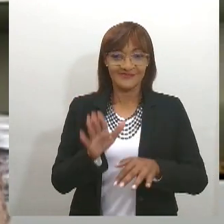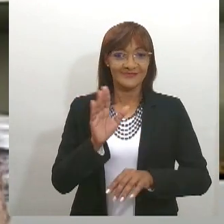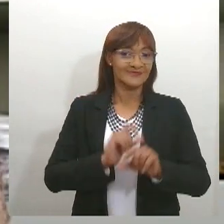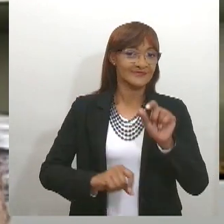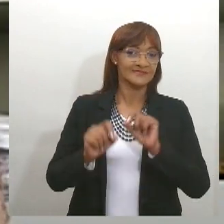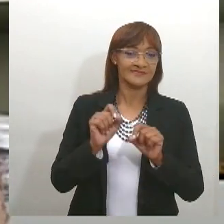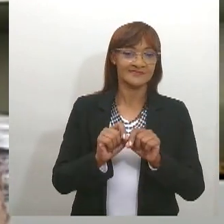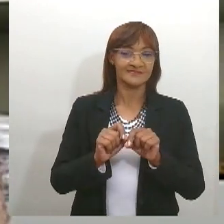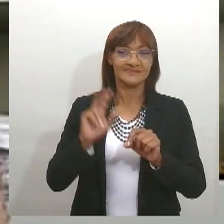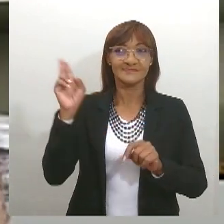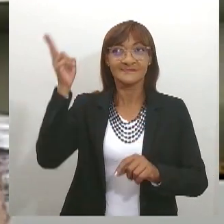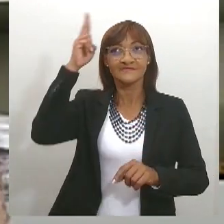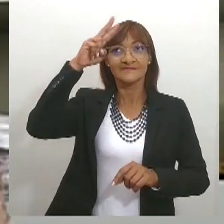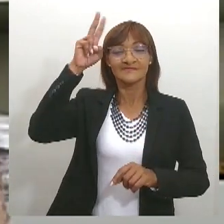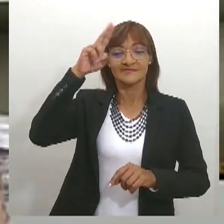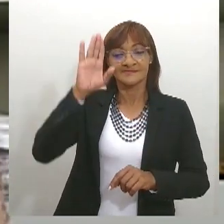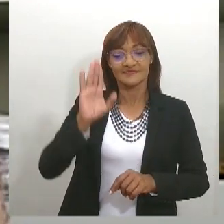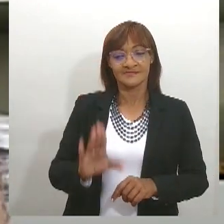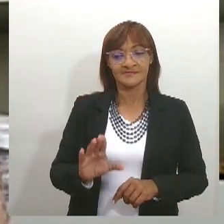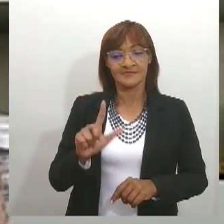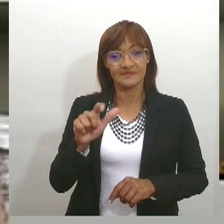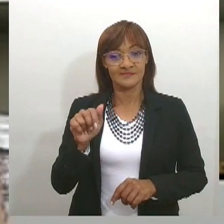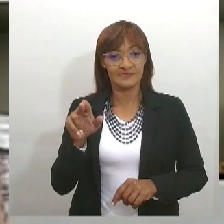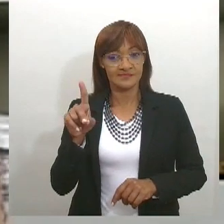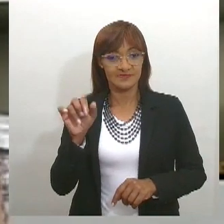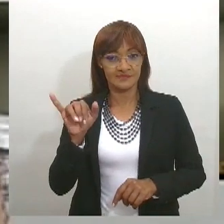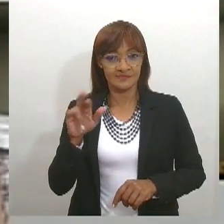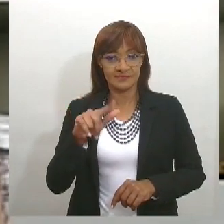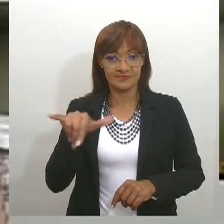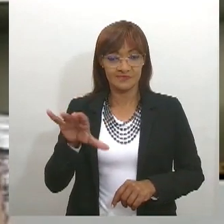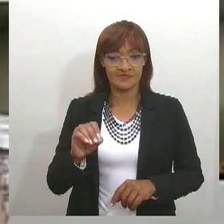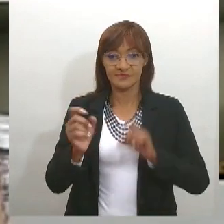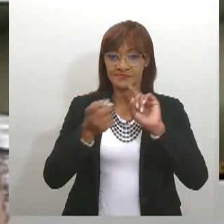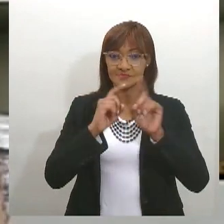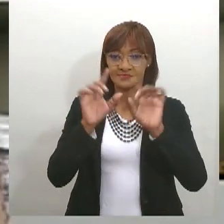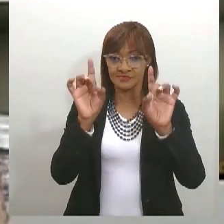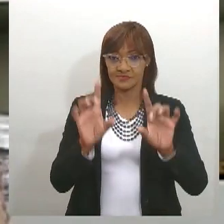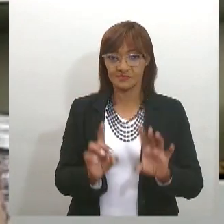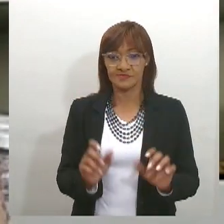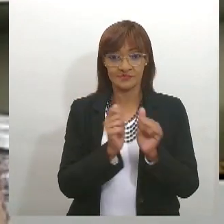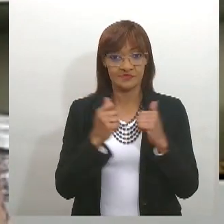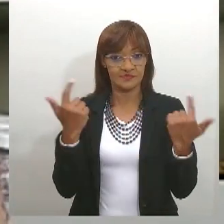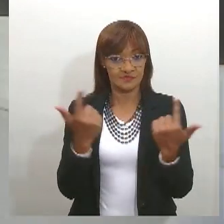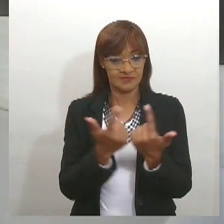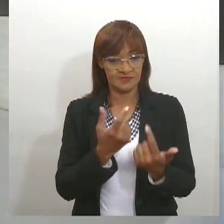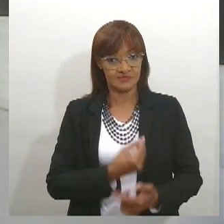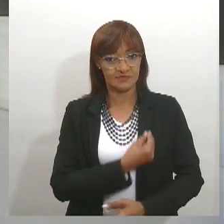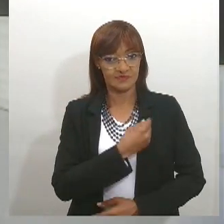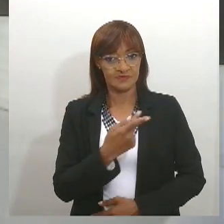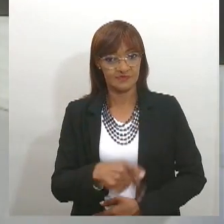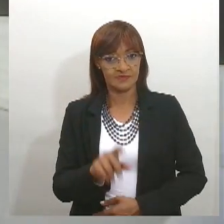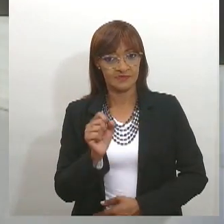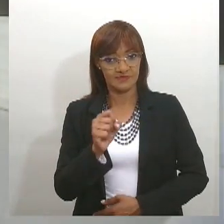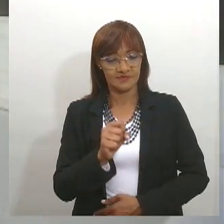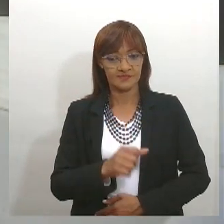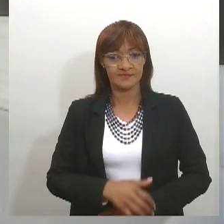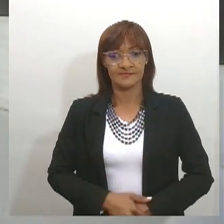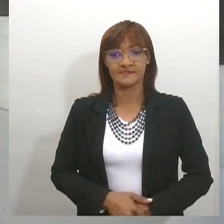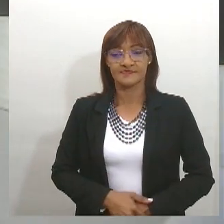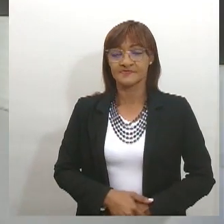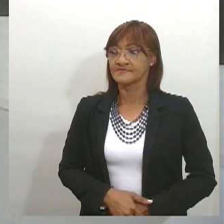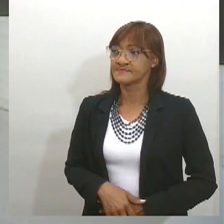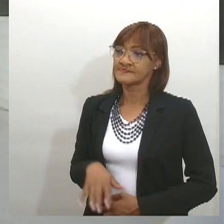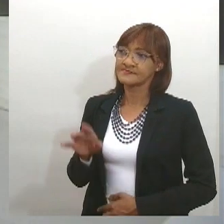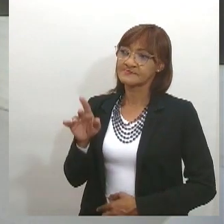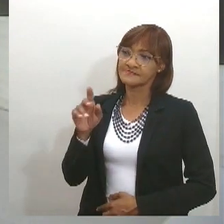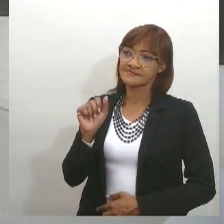Freire em sessão especial na Assembleia Legislativa de Sergipo. Tem uma frase que é muito antiga, mas que eu gosto